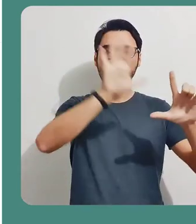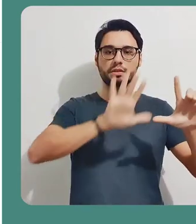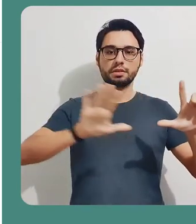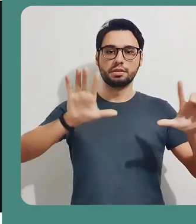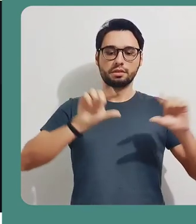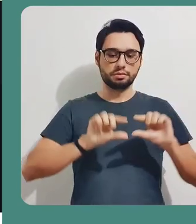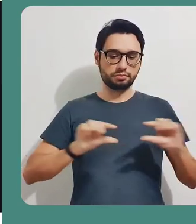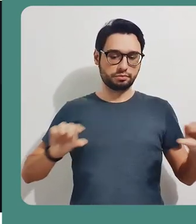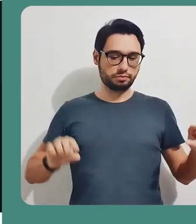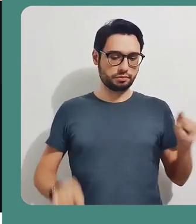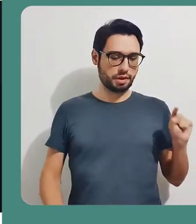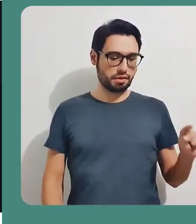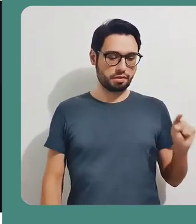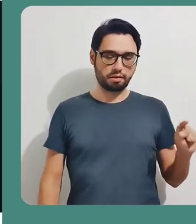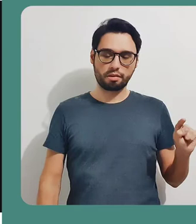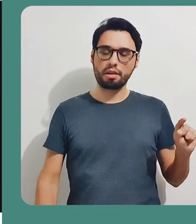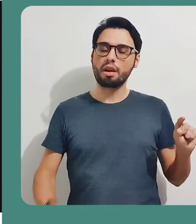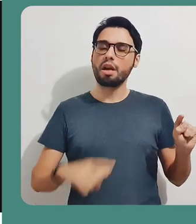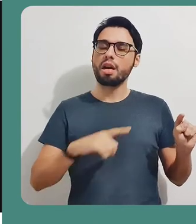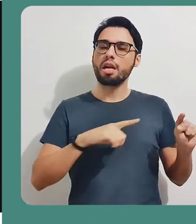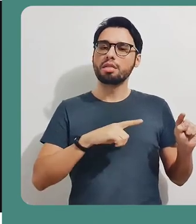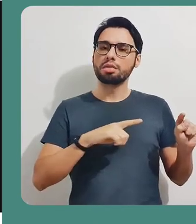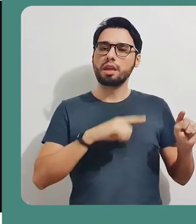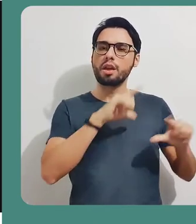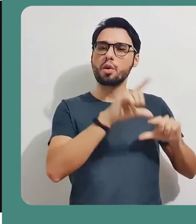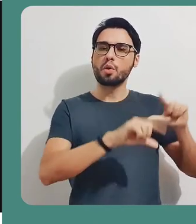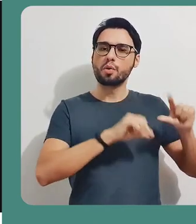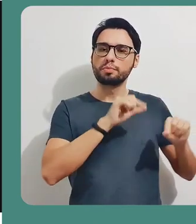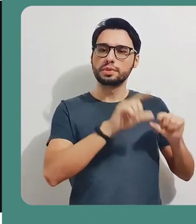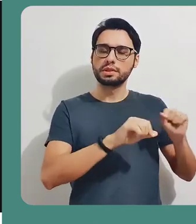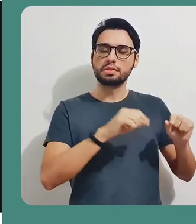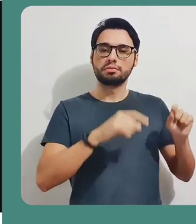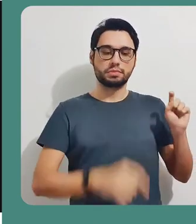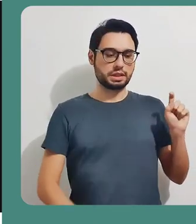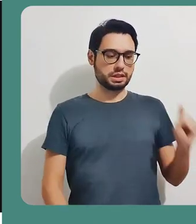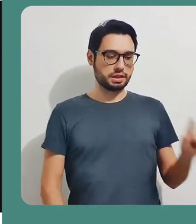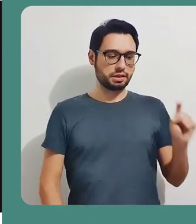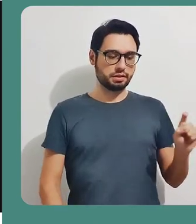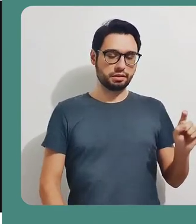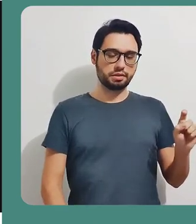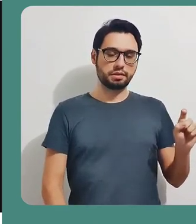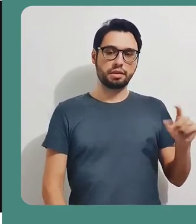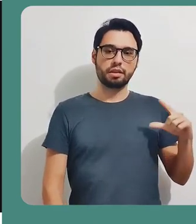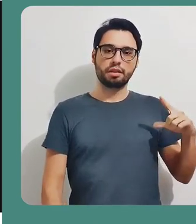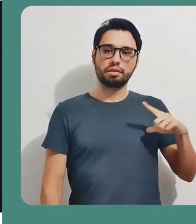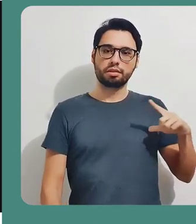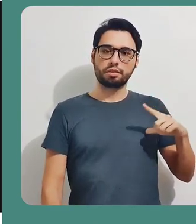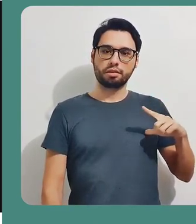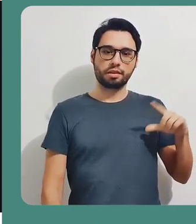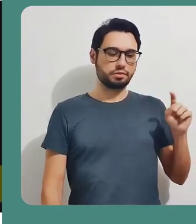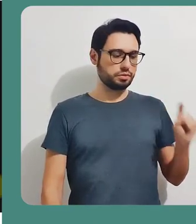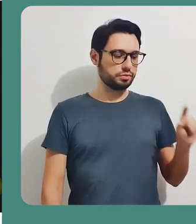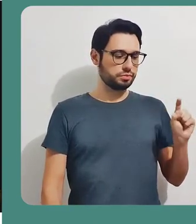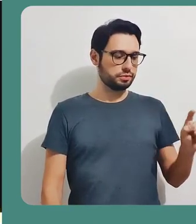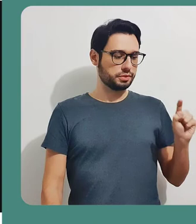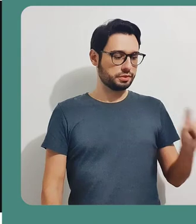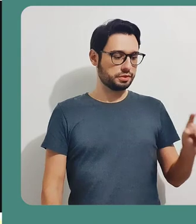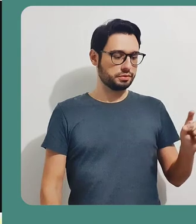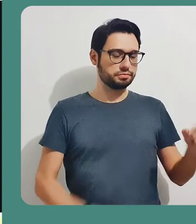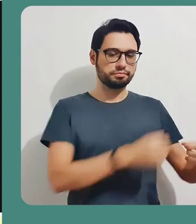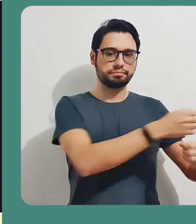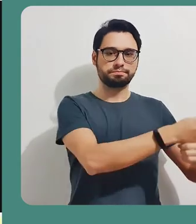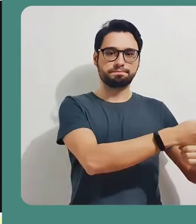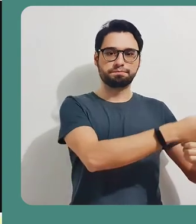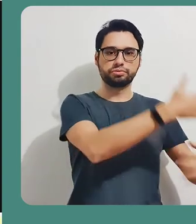conferência. Ainda no menu inferior direito aqui da sua tela da web conferência, a gente tem algumas opções.